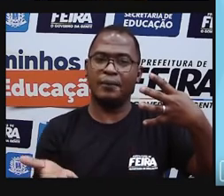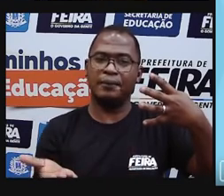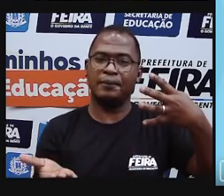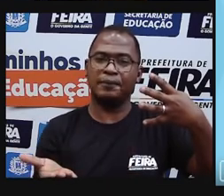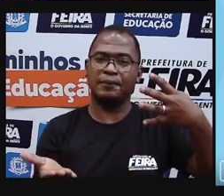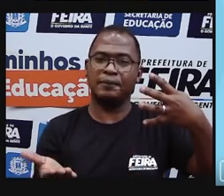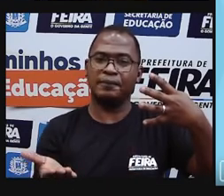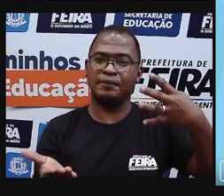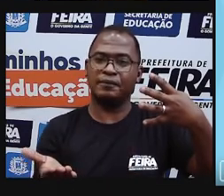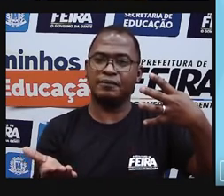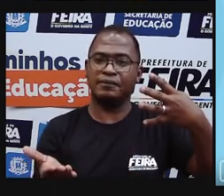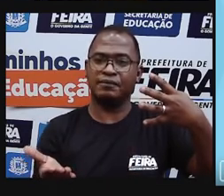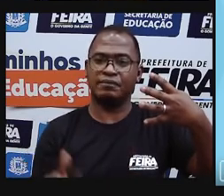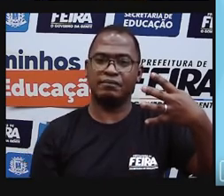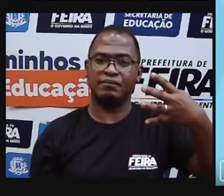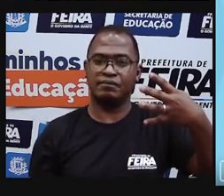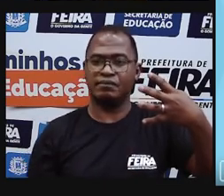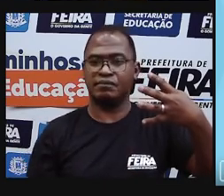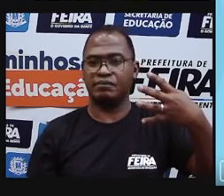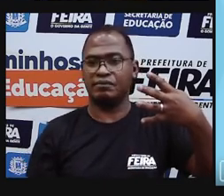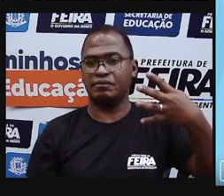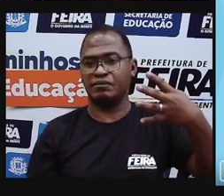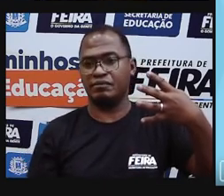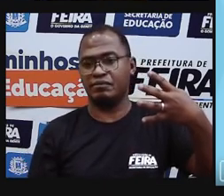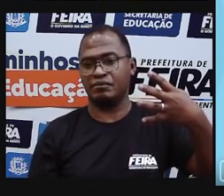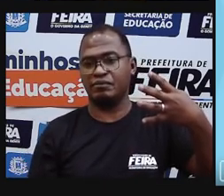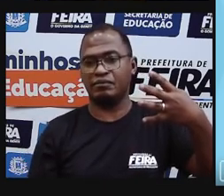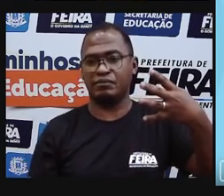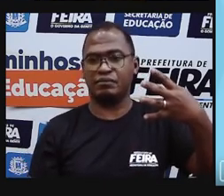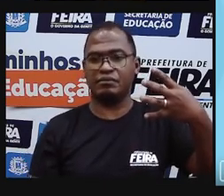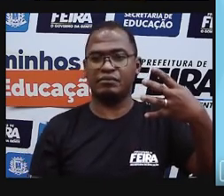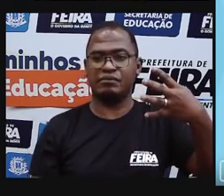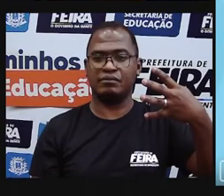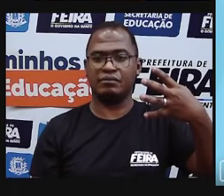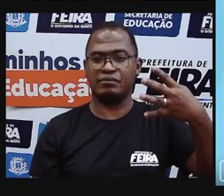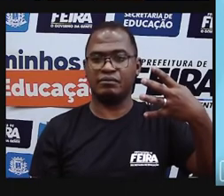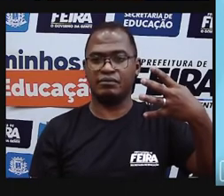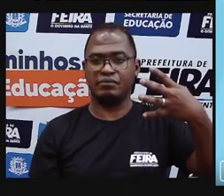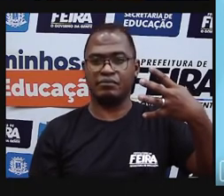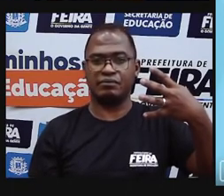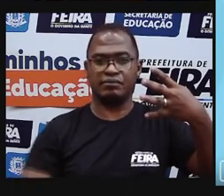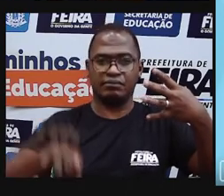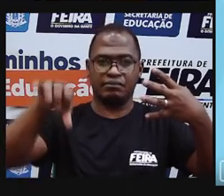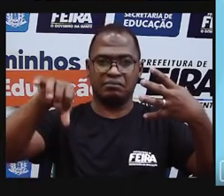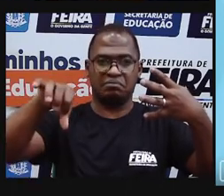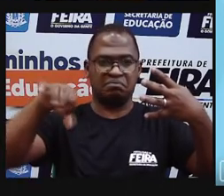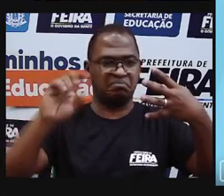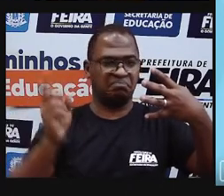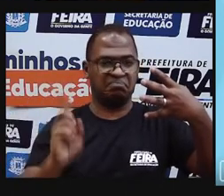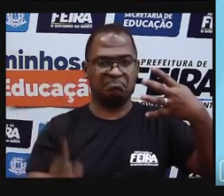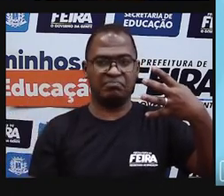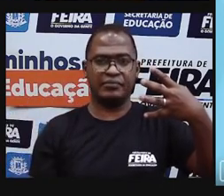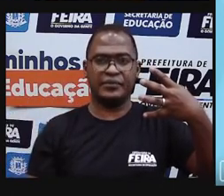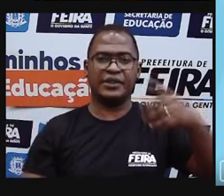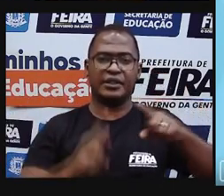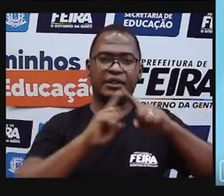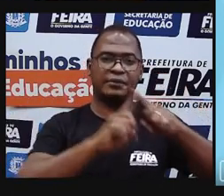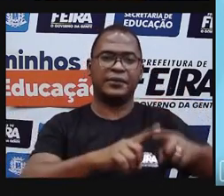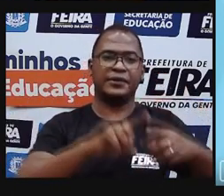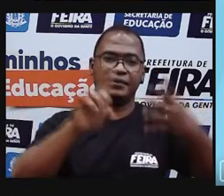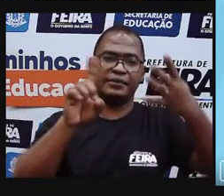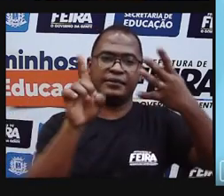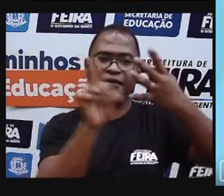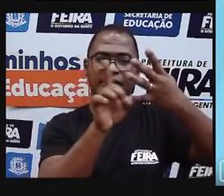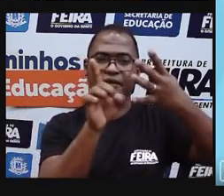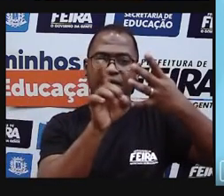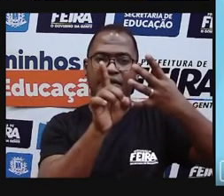e um. Não. Nove dezenas? Não. Então, a gente tem uma unidade